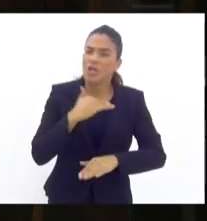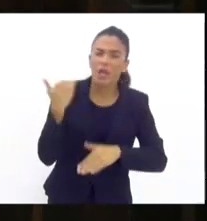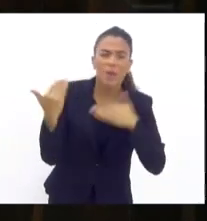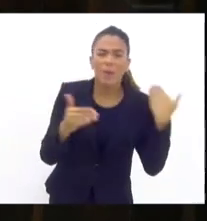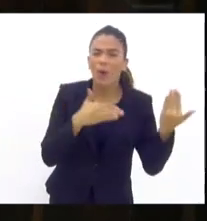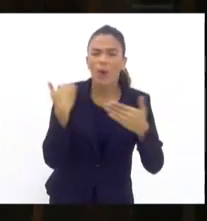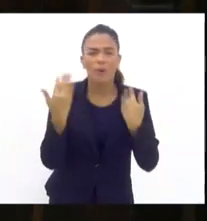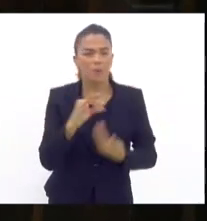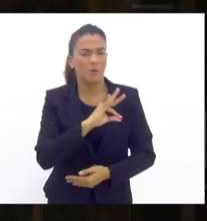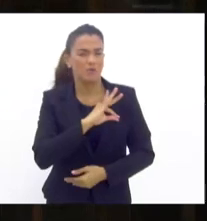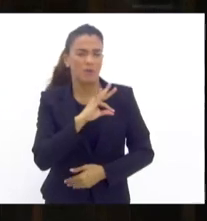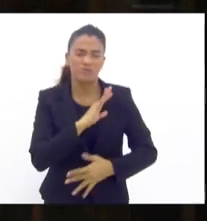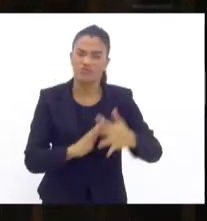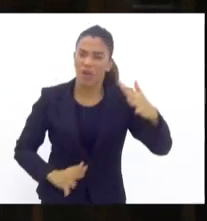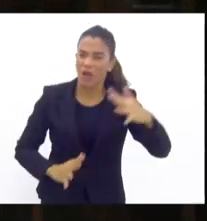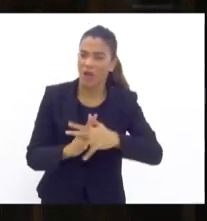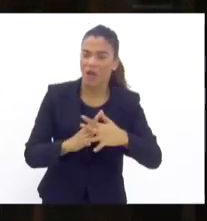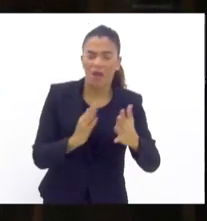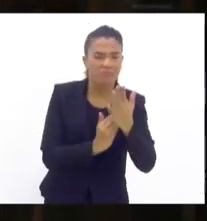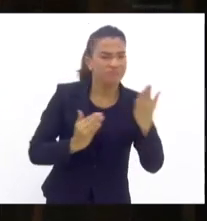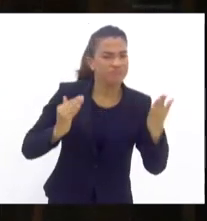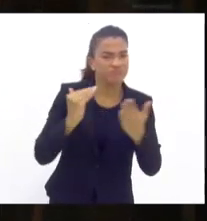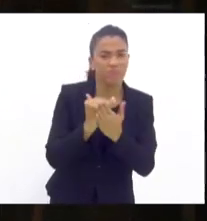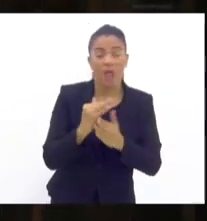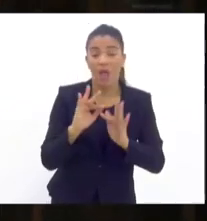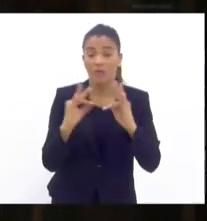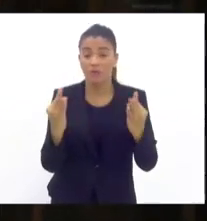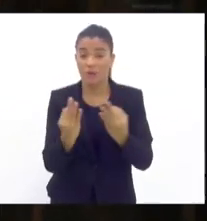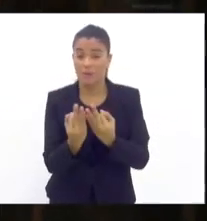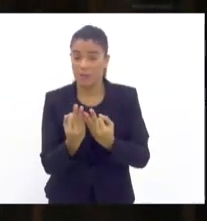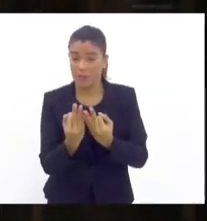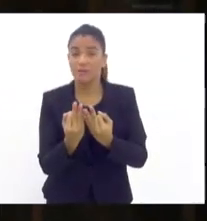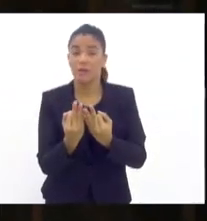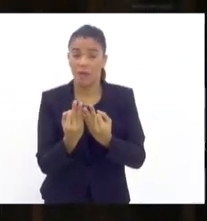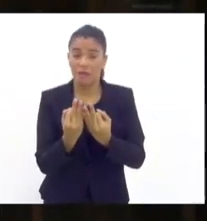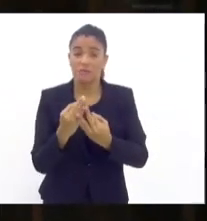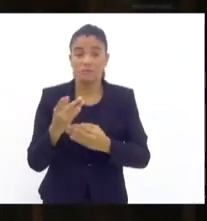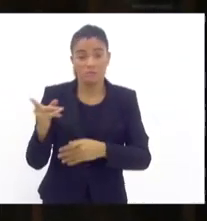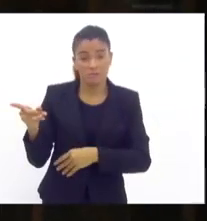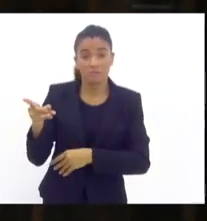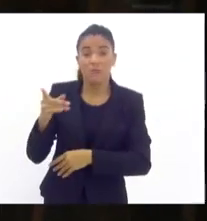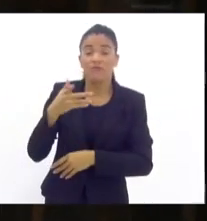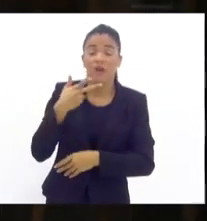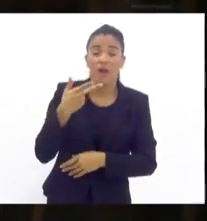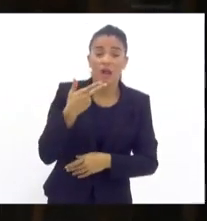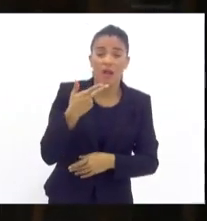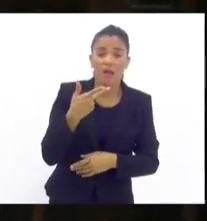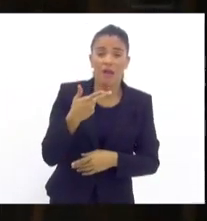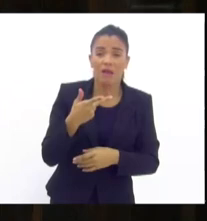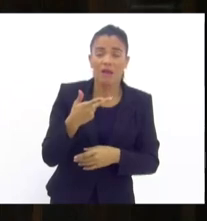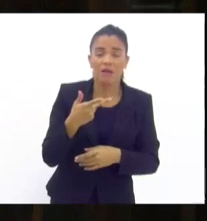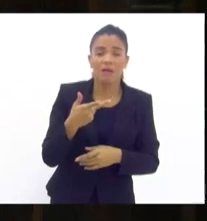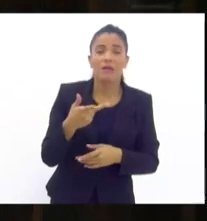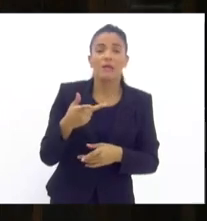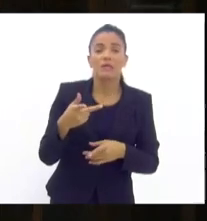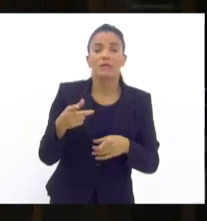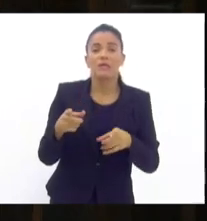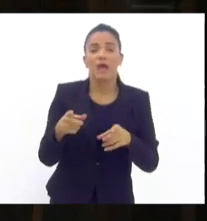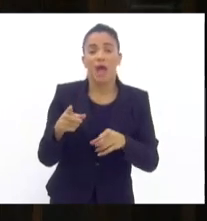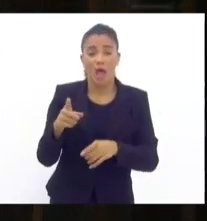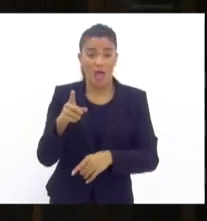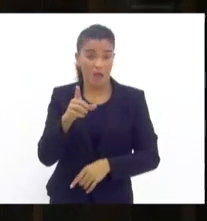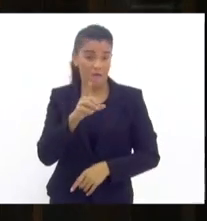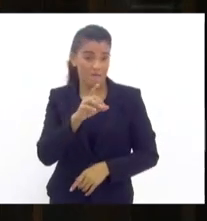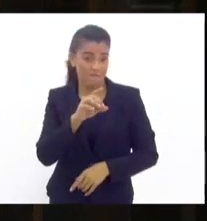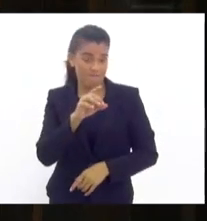policiais que está demais. familiares, muitas vezes, até dos próprios policiais abandonados. A violência chegou a